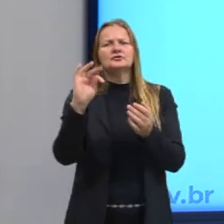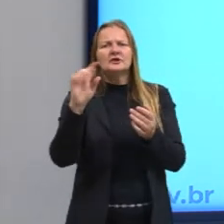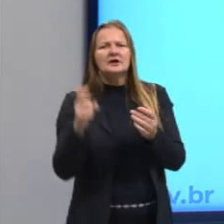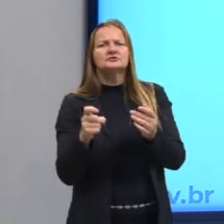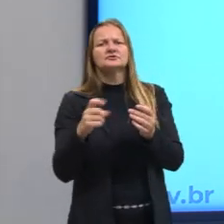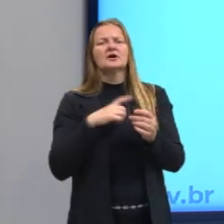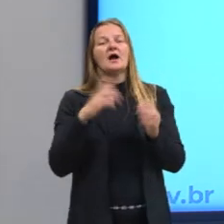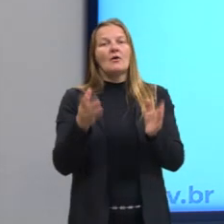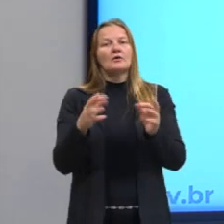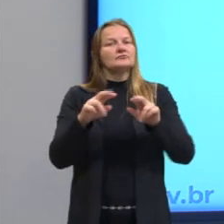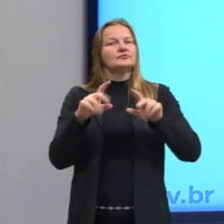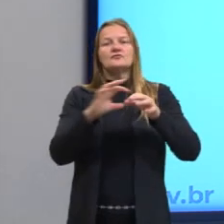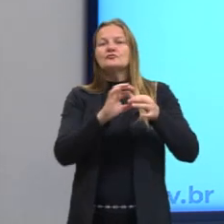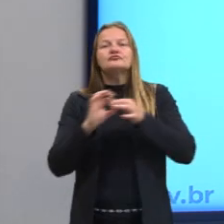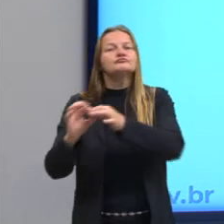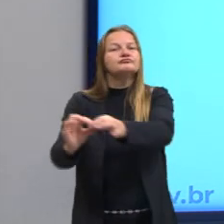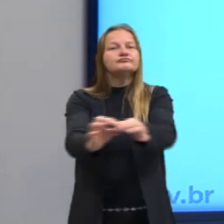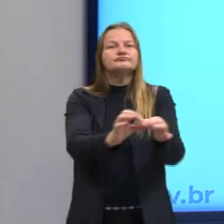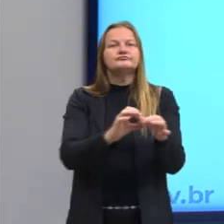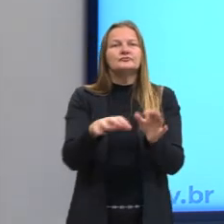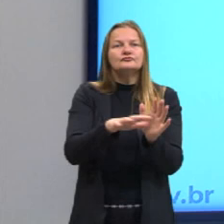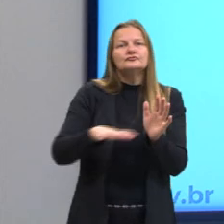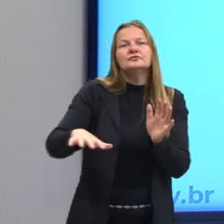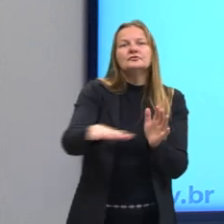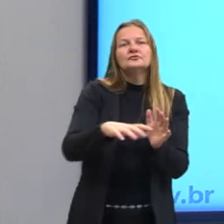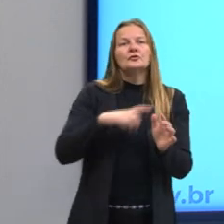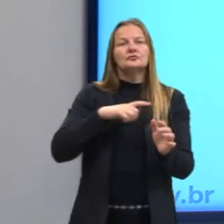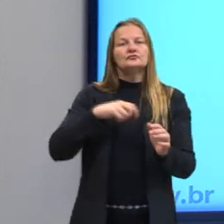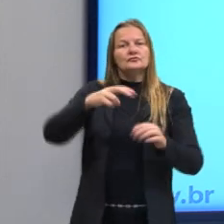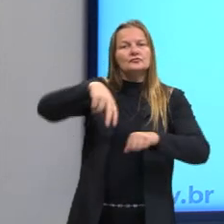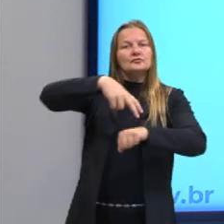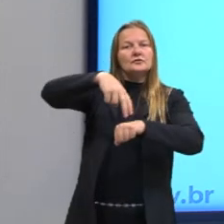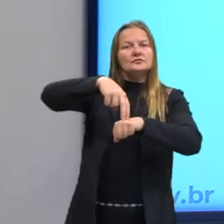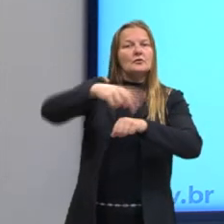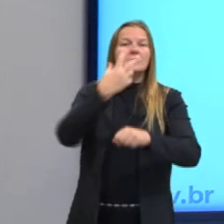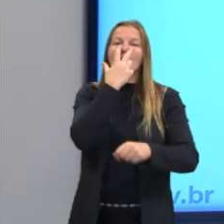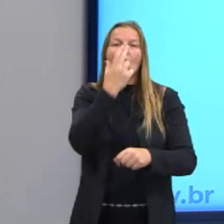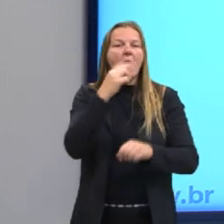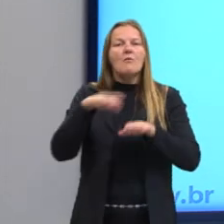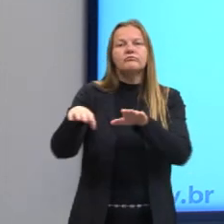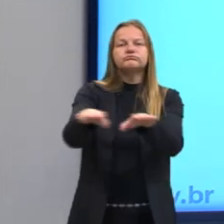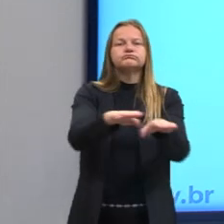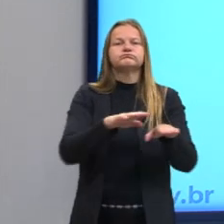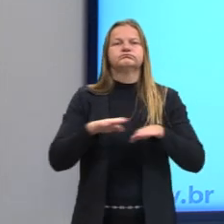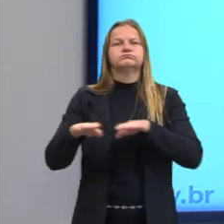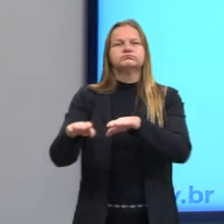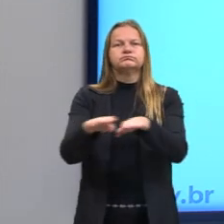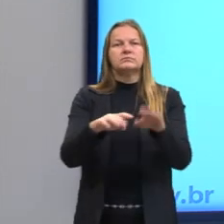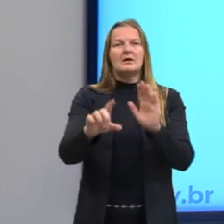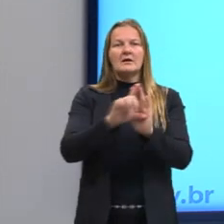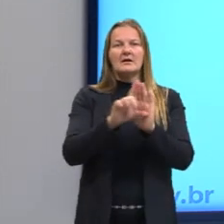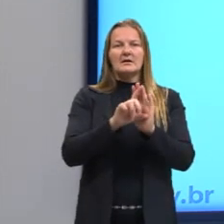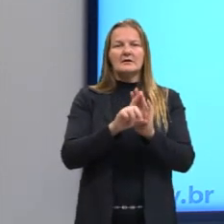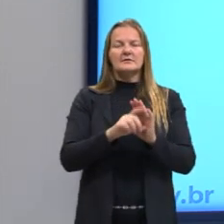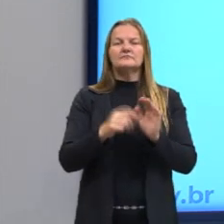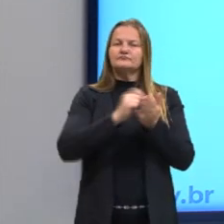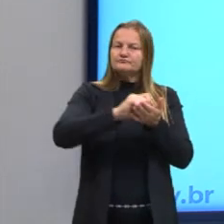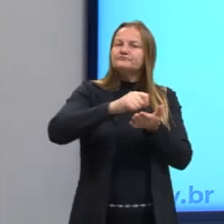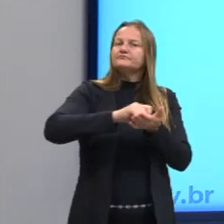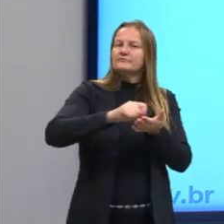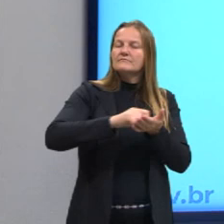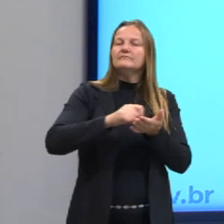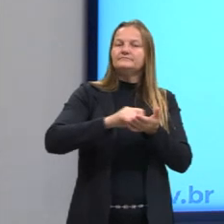agora não. Unifica, né, e todo o Estado Nacional tem uma mesma lei, que geralmente é escrita,